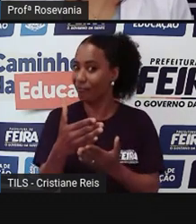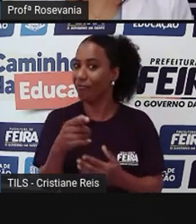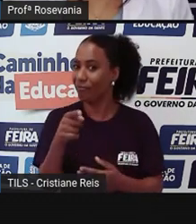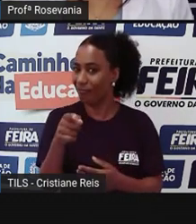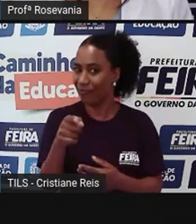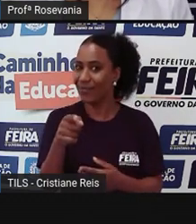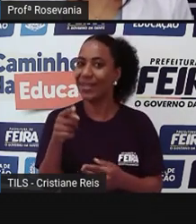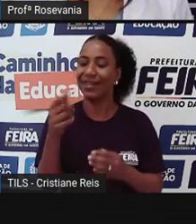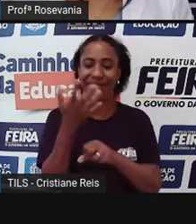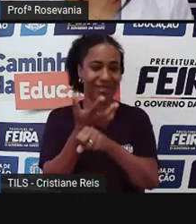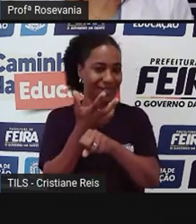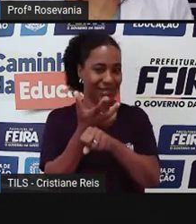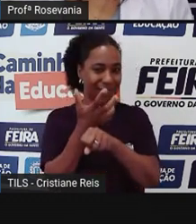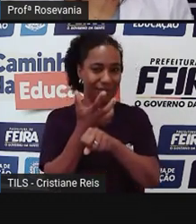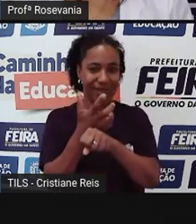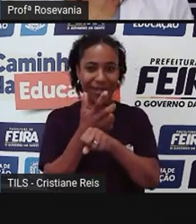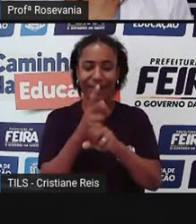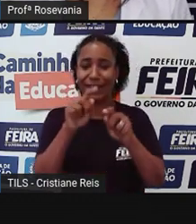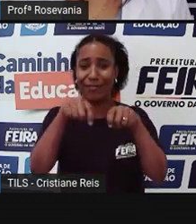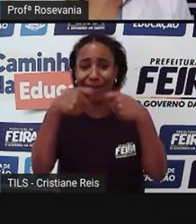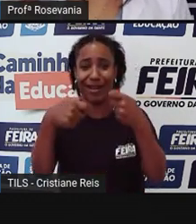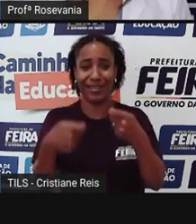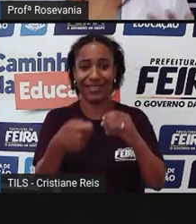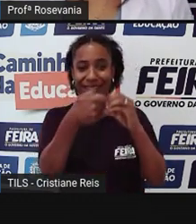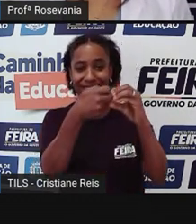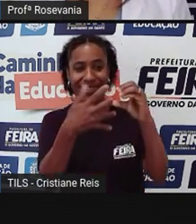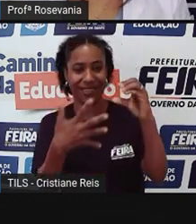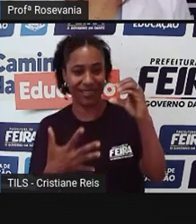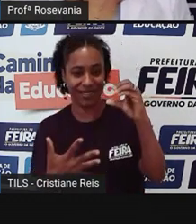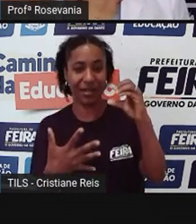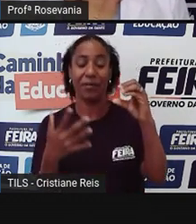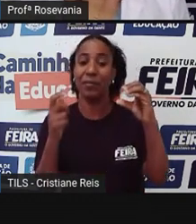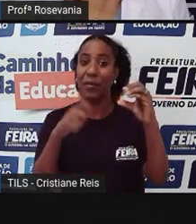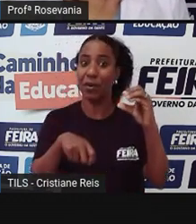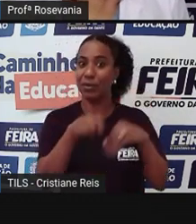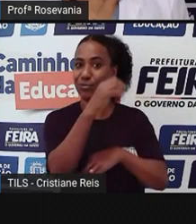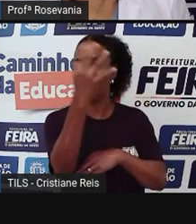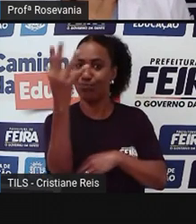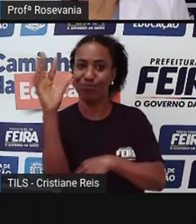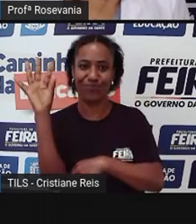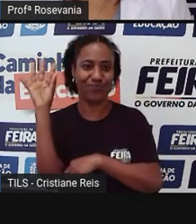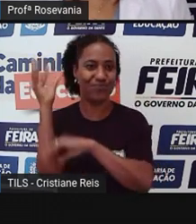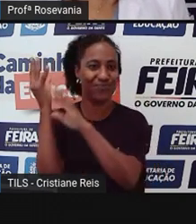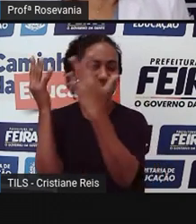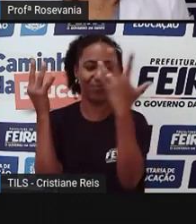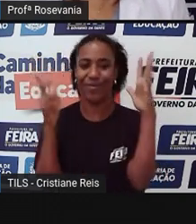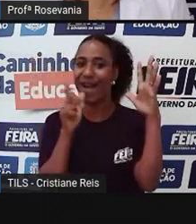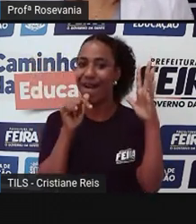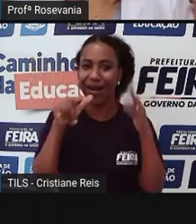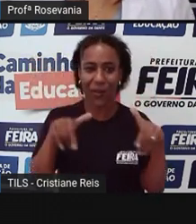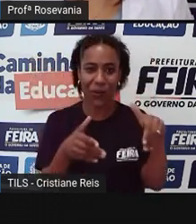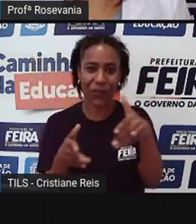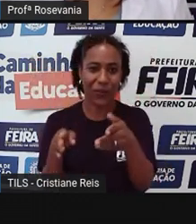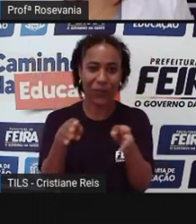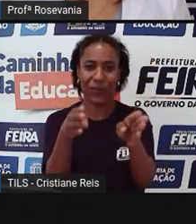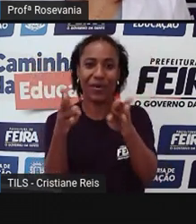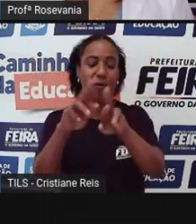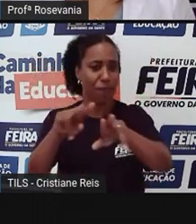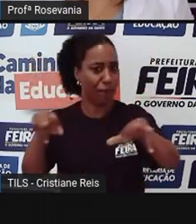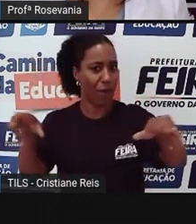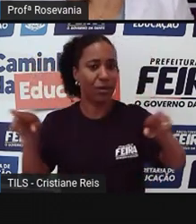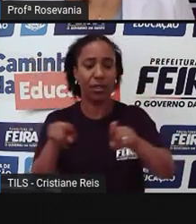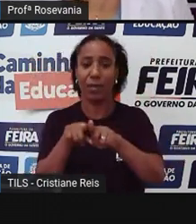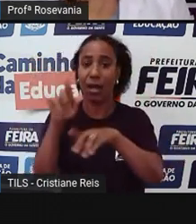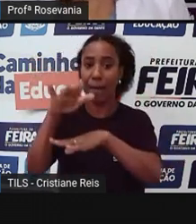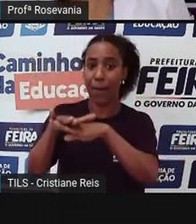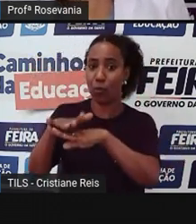particularidades que a gente pode estudar, desde os elementos da natureza, até aqueles elementos construídos pelo homem, que são muitos elementos